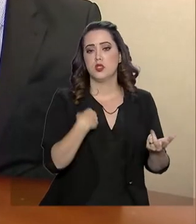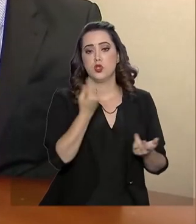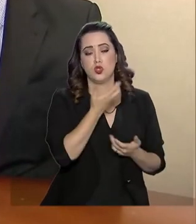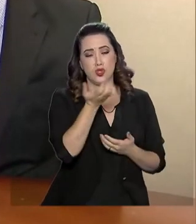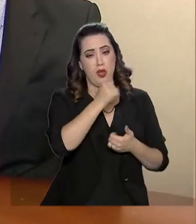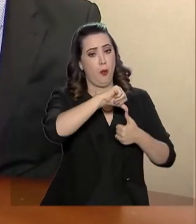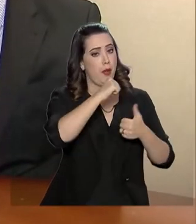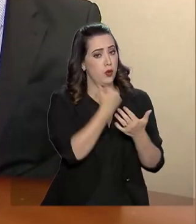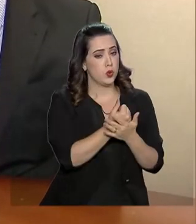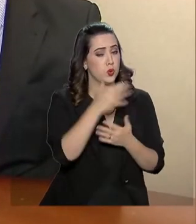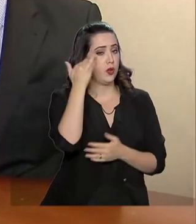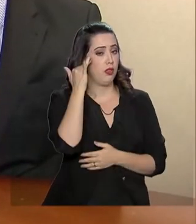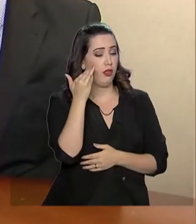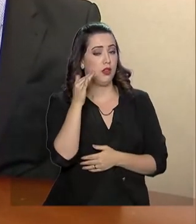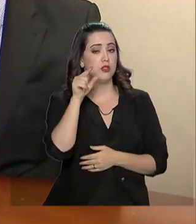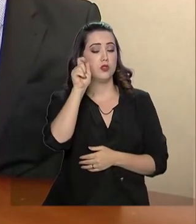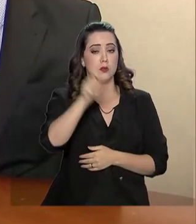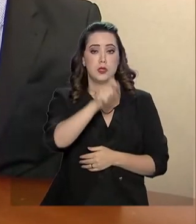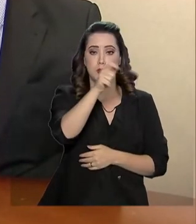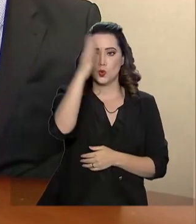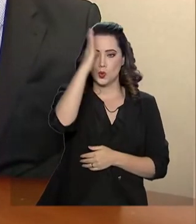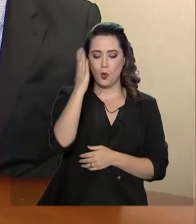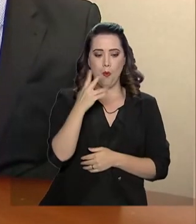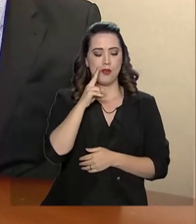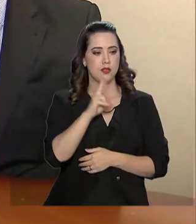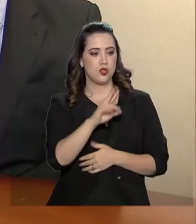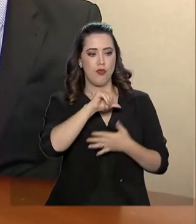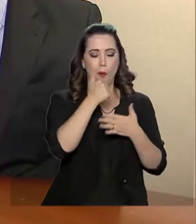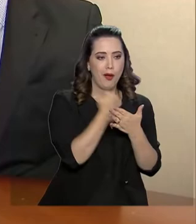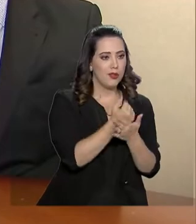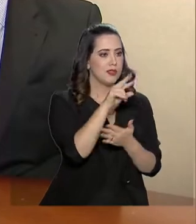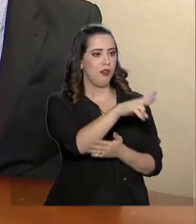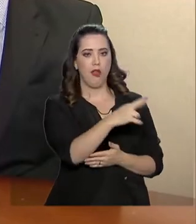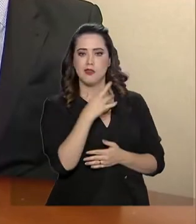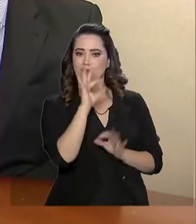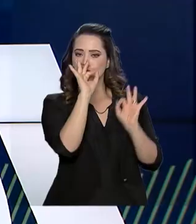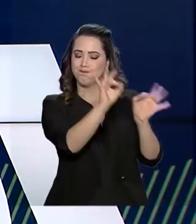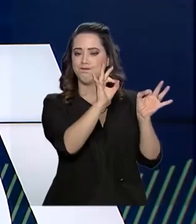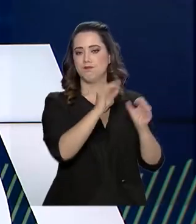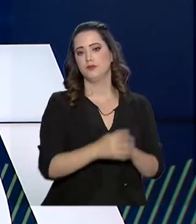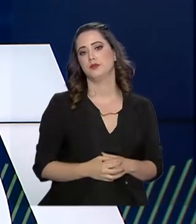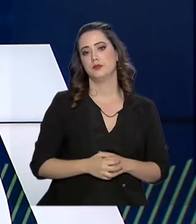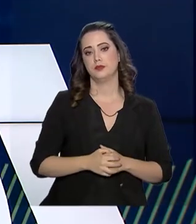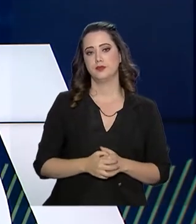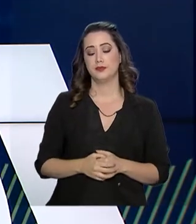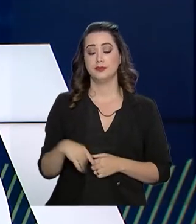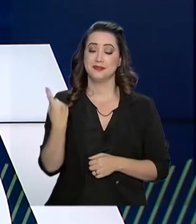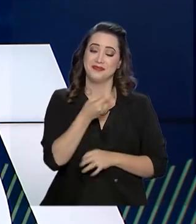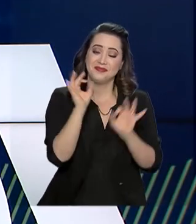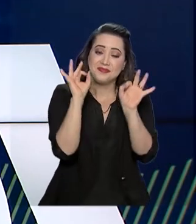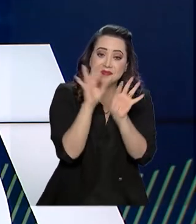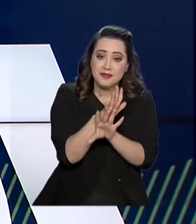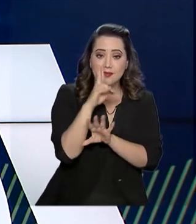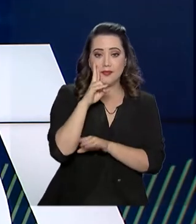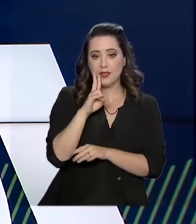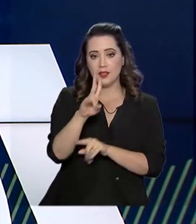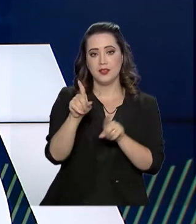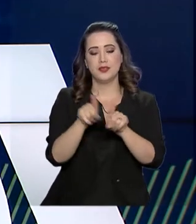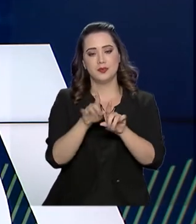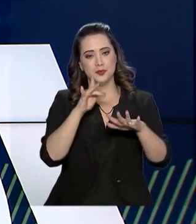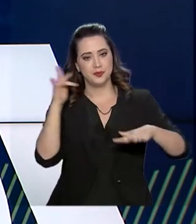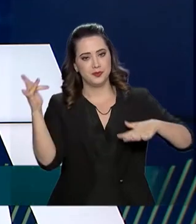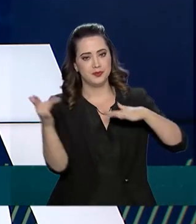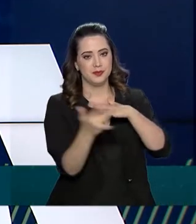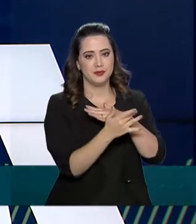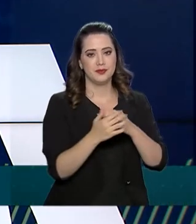Mercosul que seja entendido pelos cidadãos brasileiros como um Mercosul que traz resultados concretos. O Governo Agora fica por aqui e continue